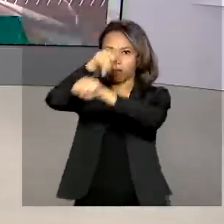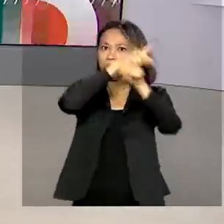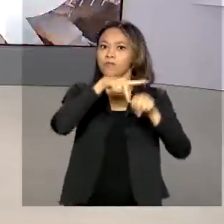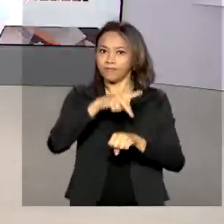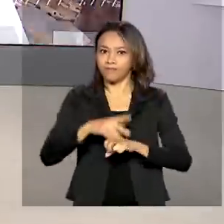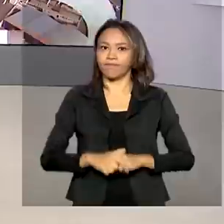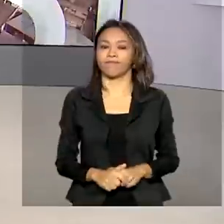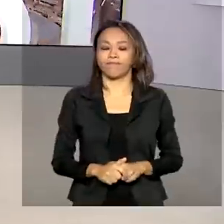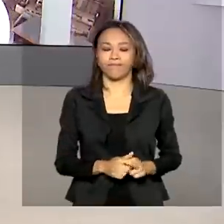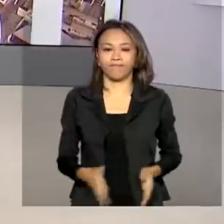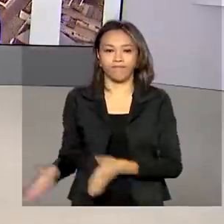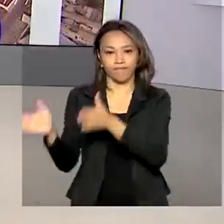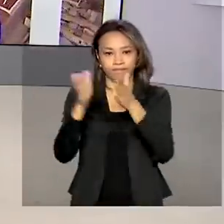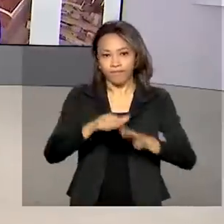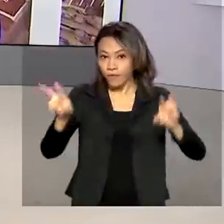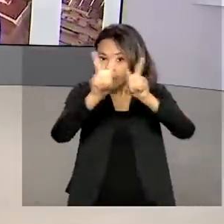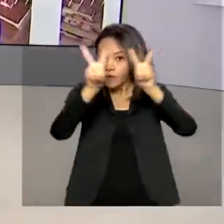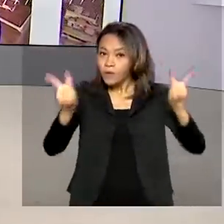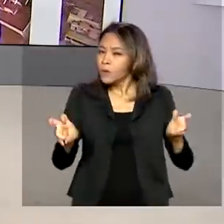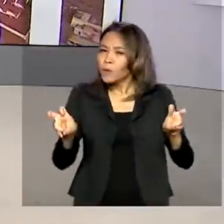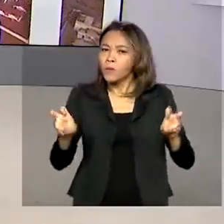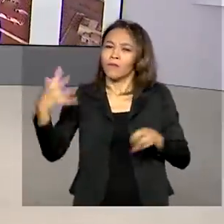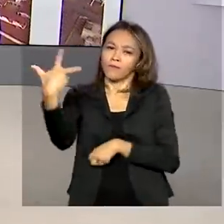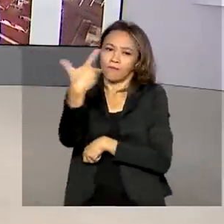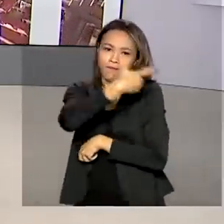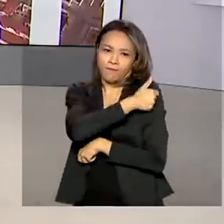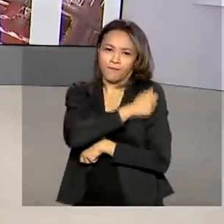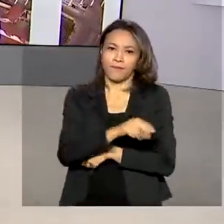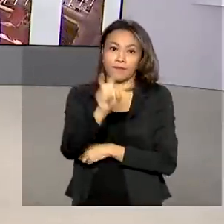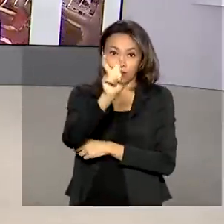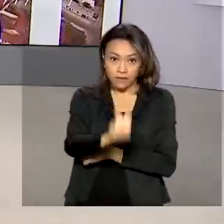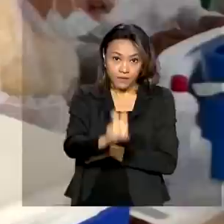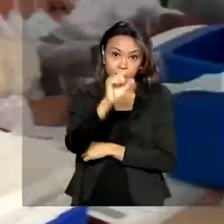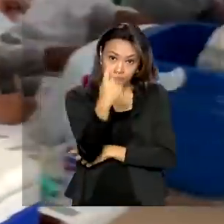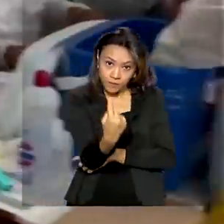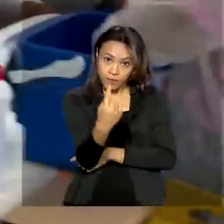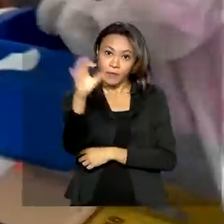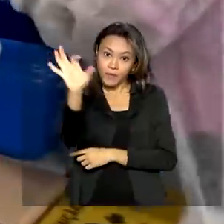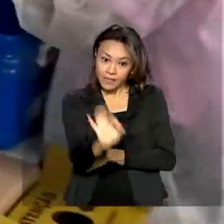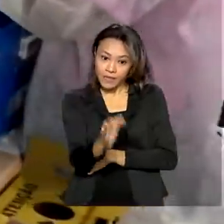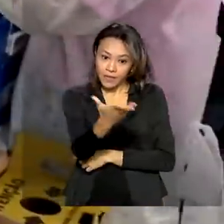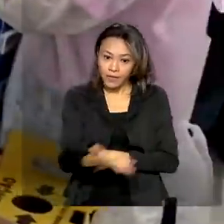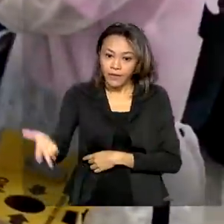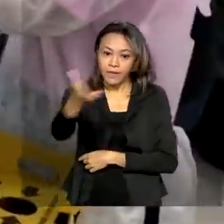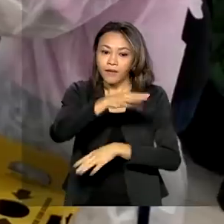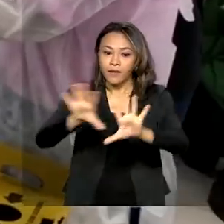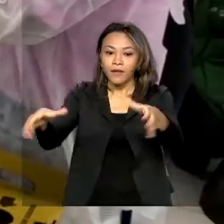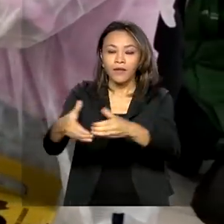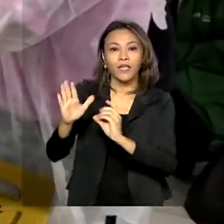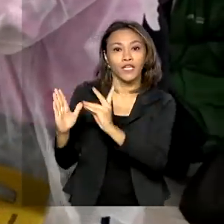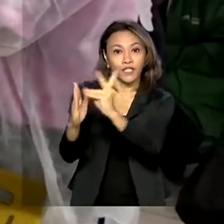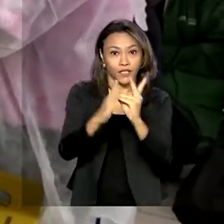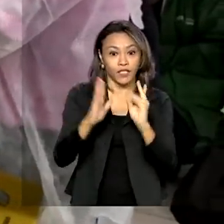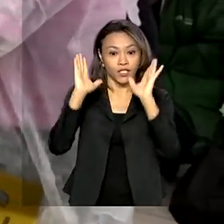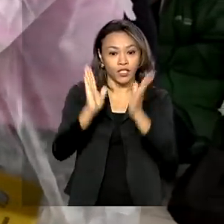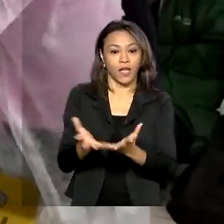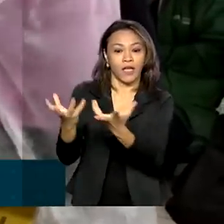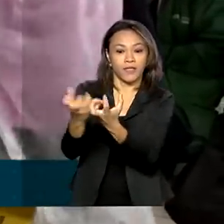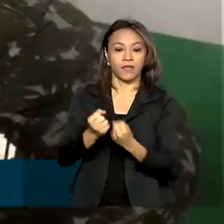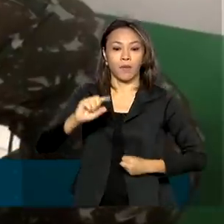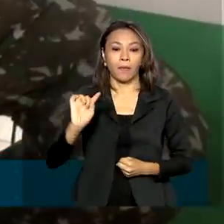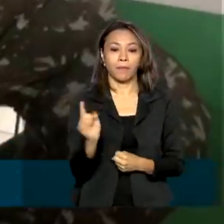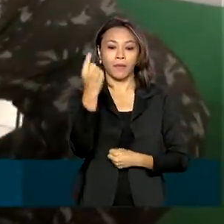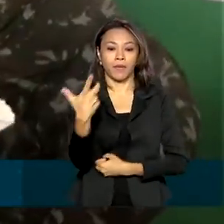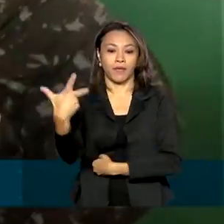E ainda falando sobre vacinas, cerca de 51% da população indígena já recebeu a primeira dose contra a COVID